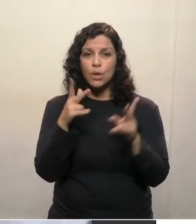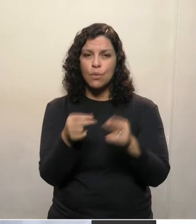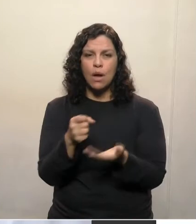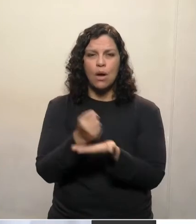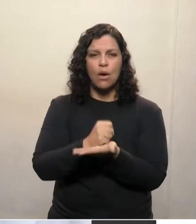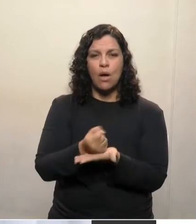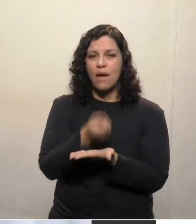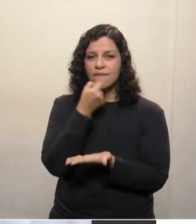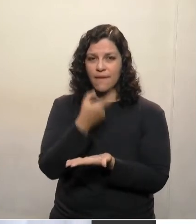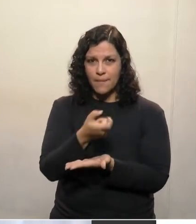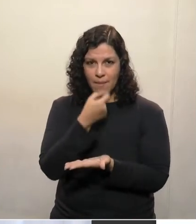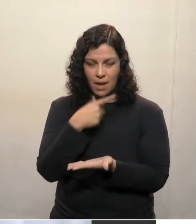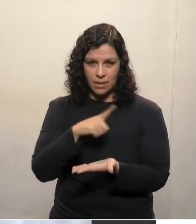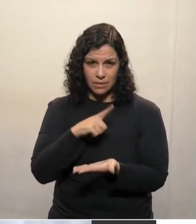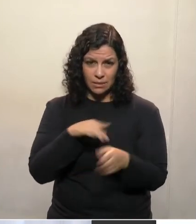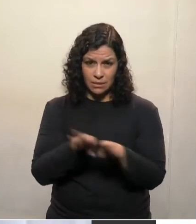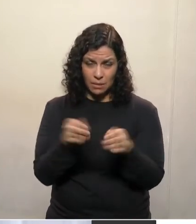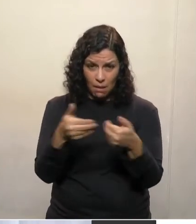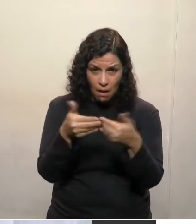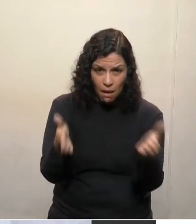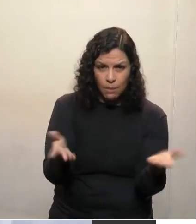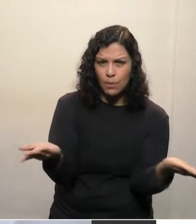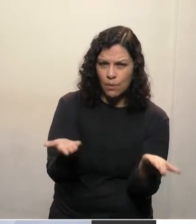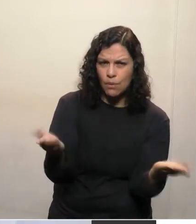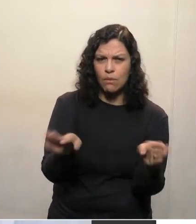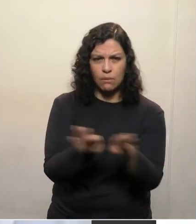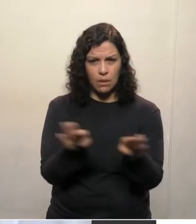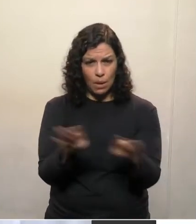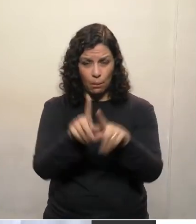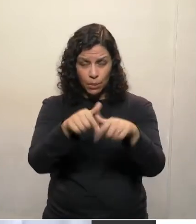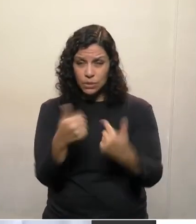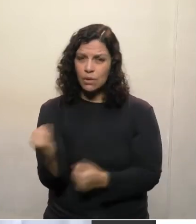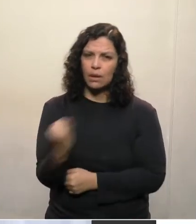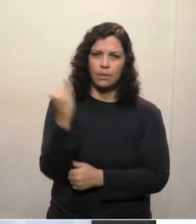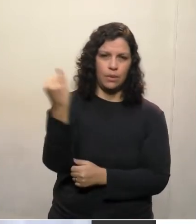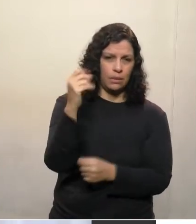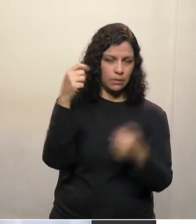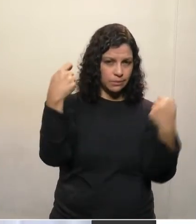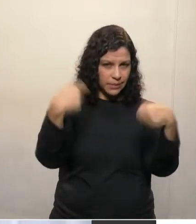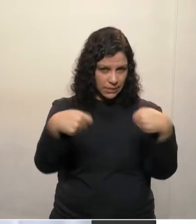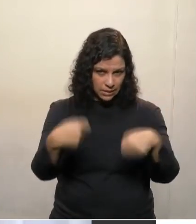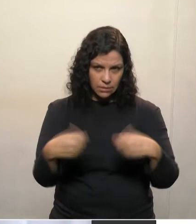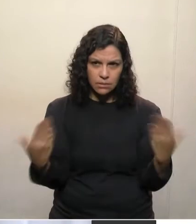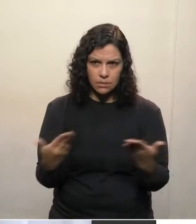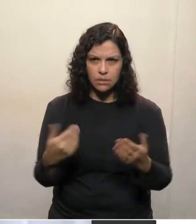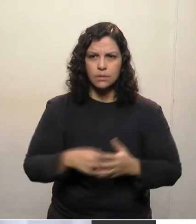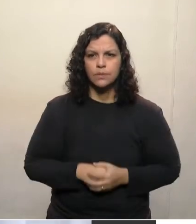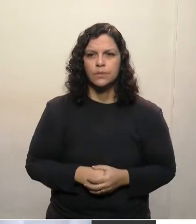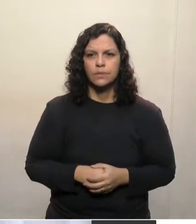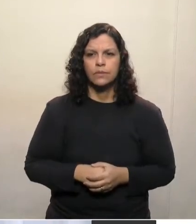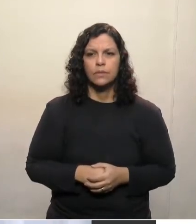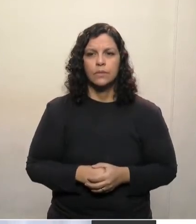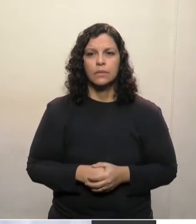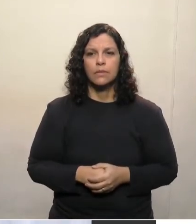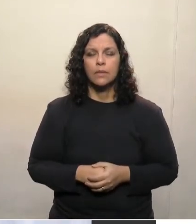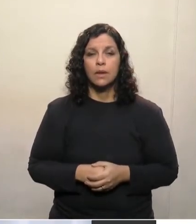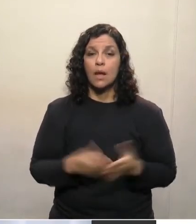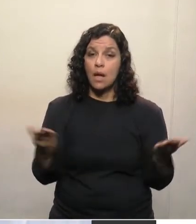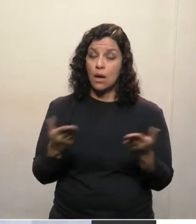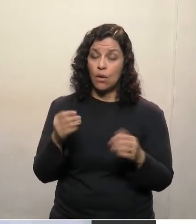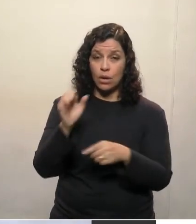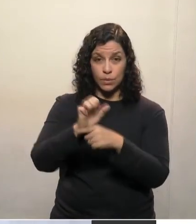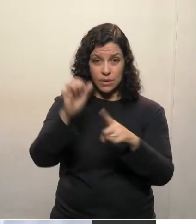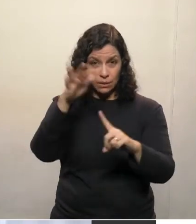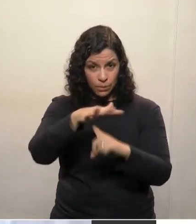farmácias estão abertas, e é uma questão de essencial e de necessidade a questão das óticas no